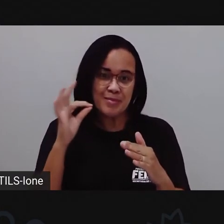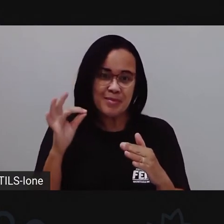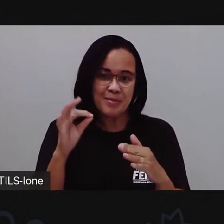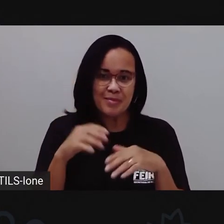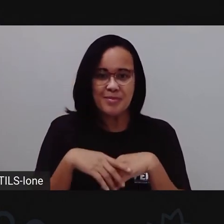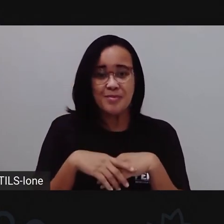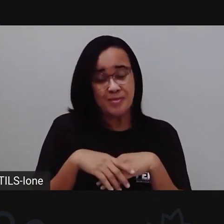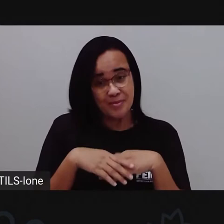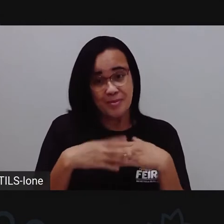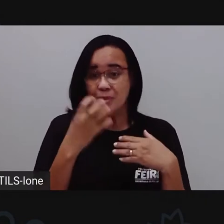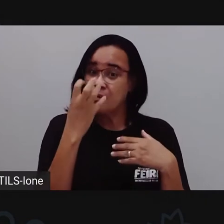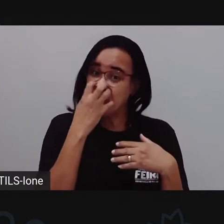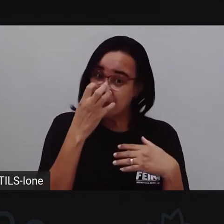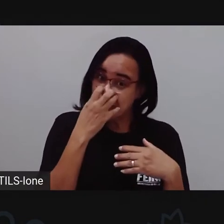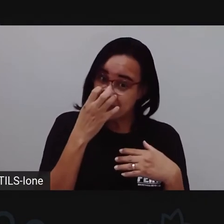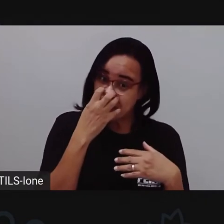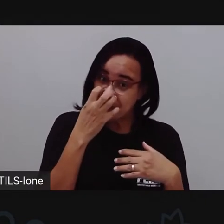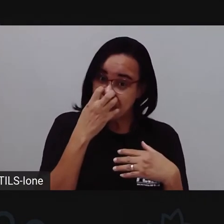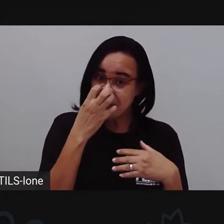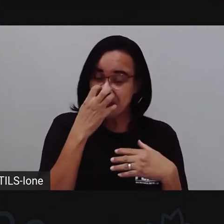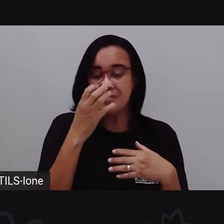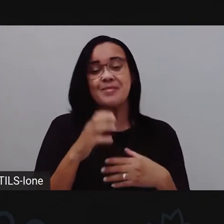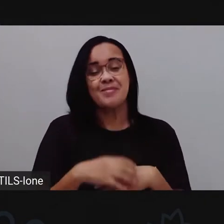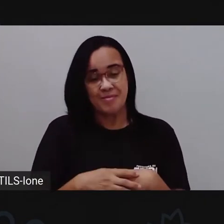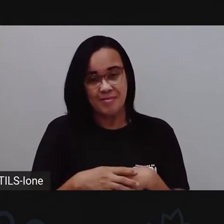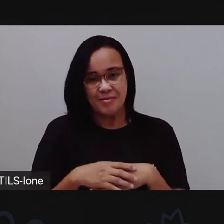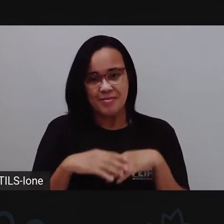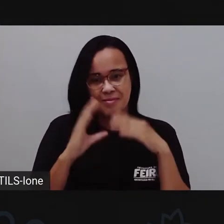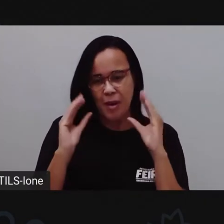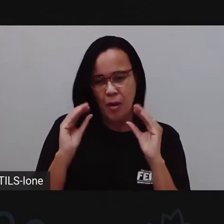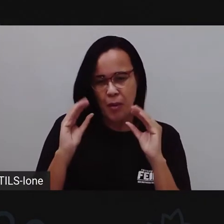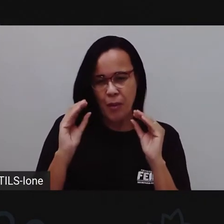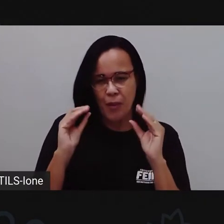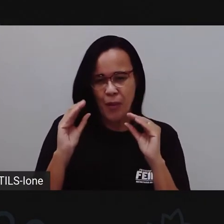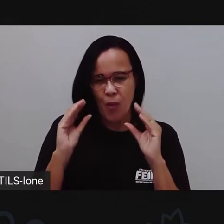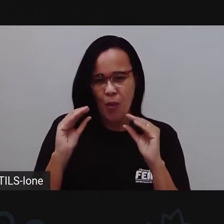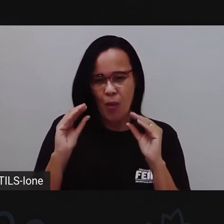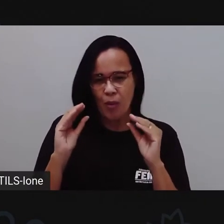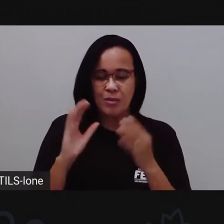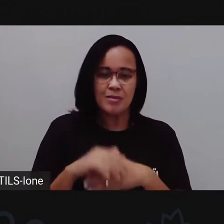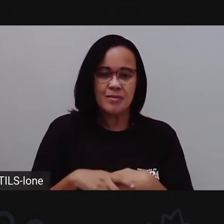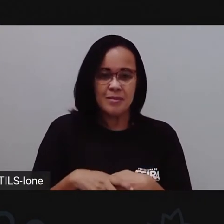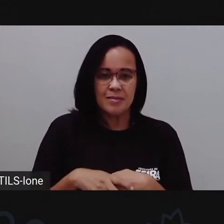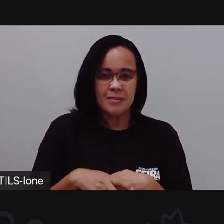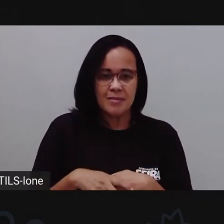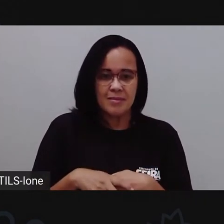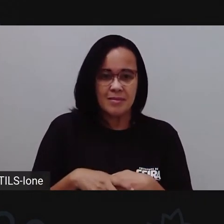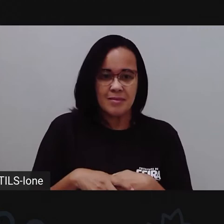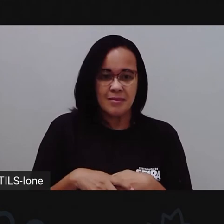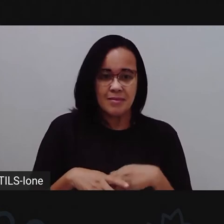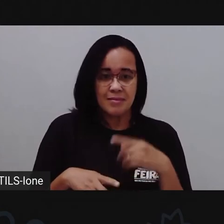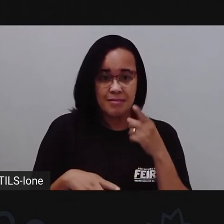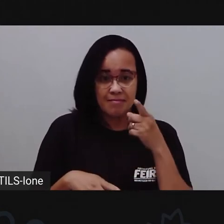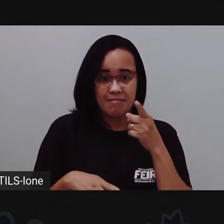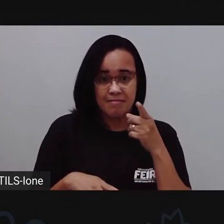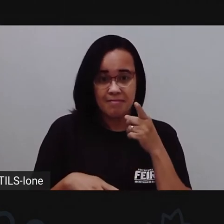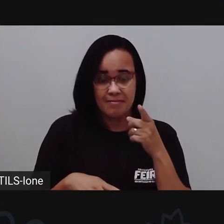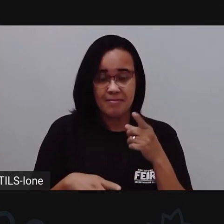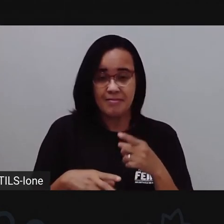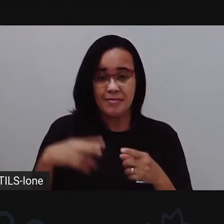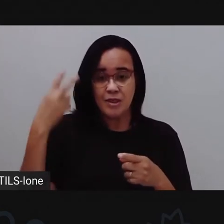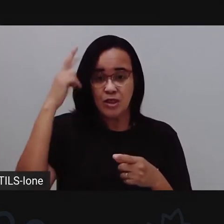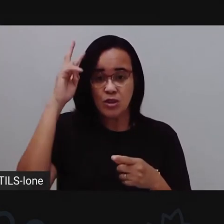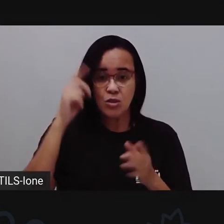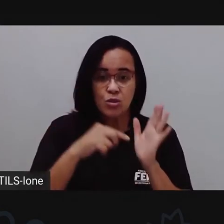Do cachorro. Casinha fofinha. E aqui, ó. Essa página aqui lá na história.